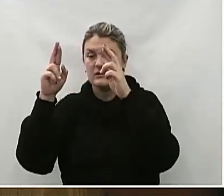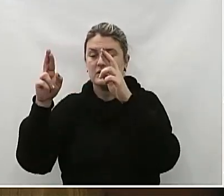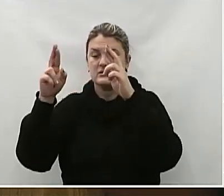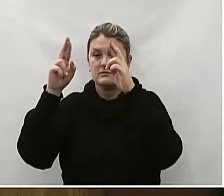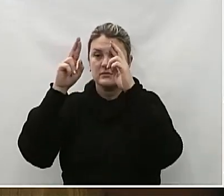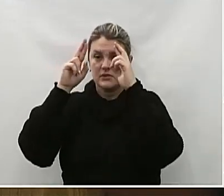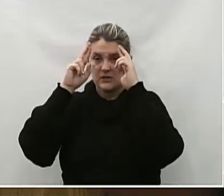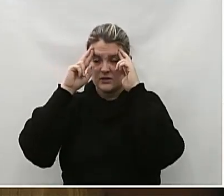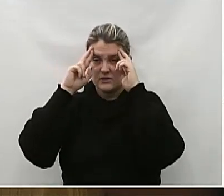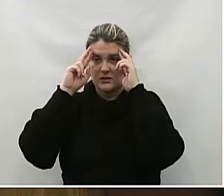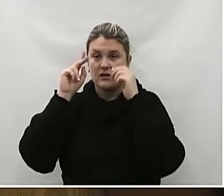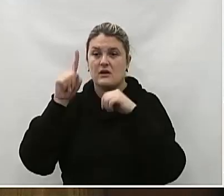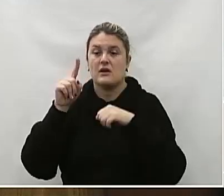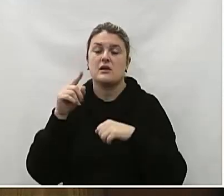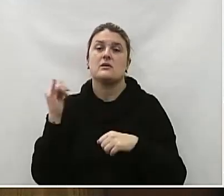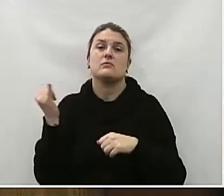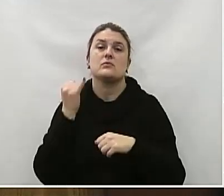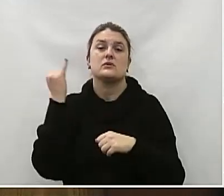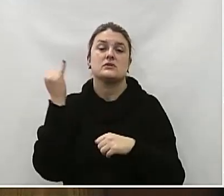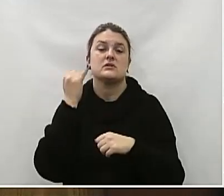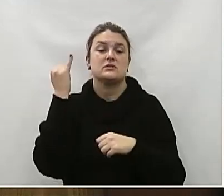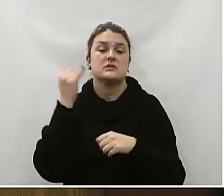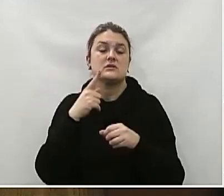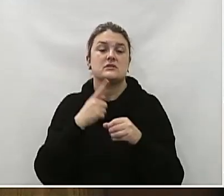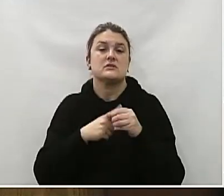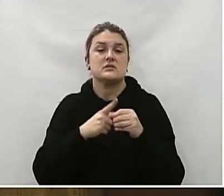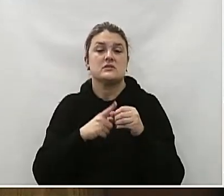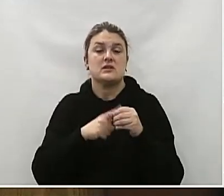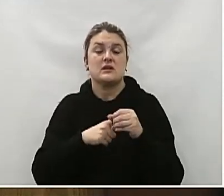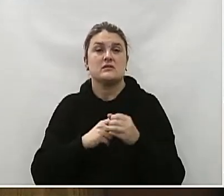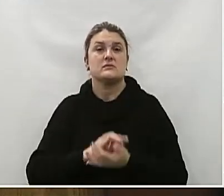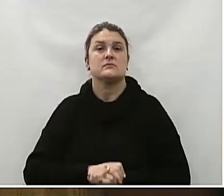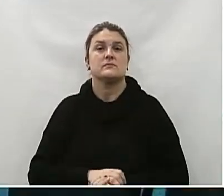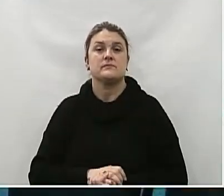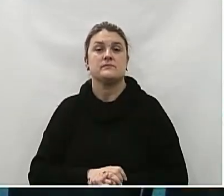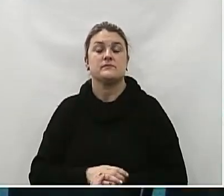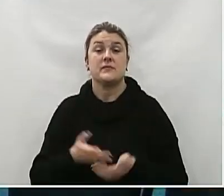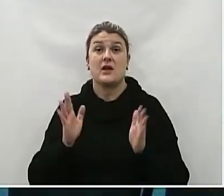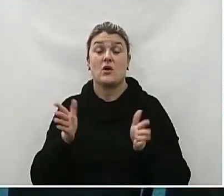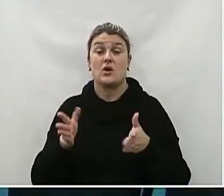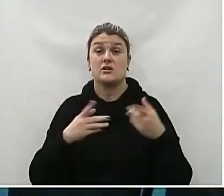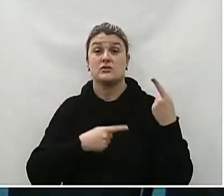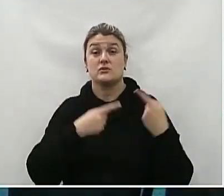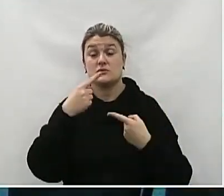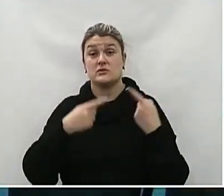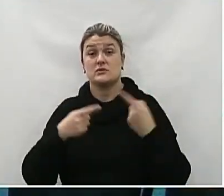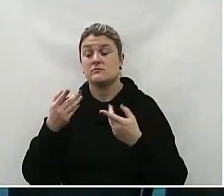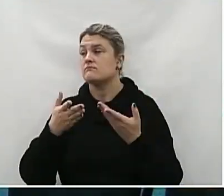combate Ao crime Como primordial Ao cidadão De bem-estar Da nossa população Em discussão